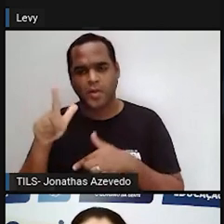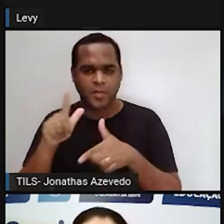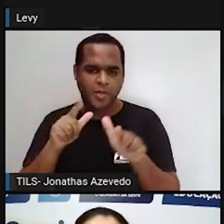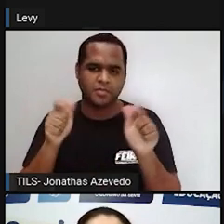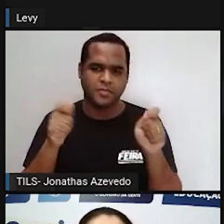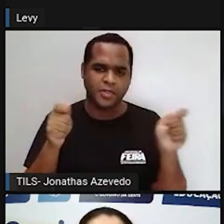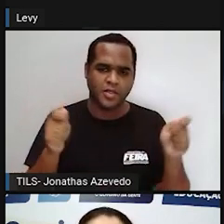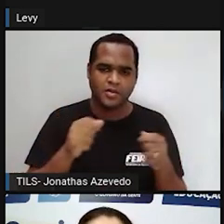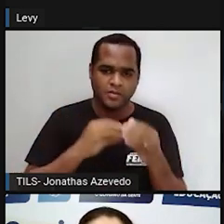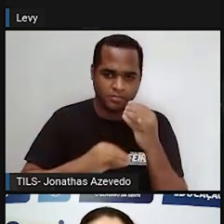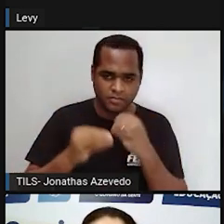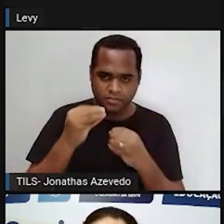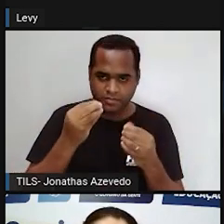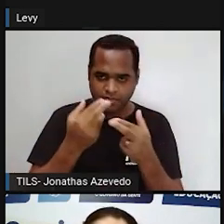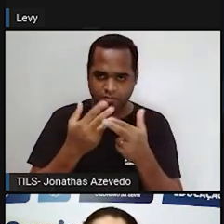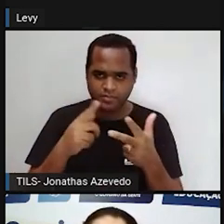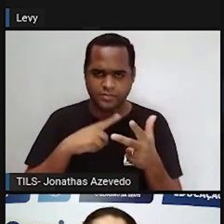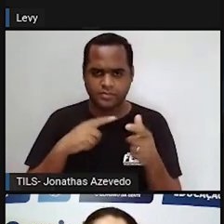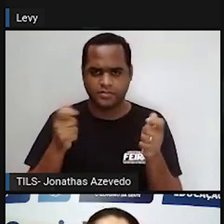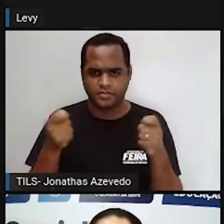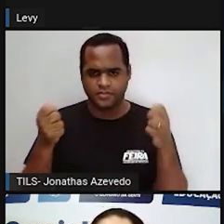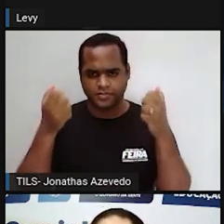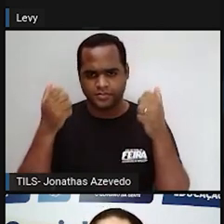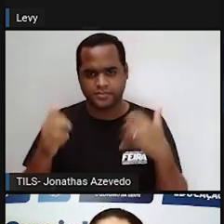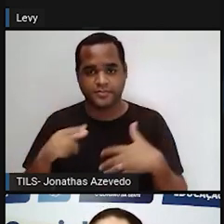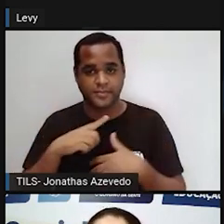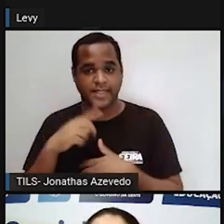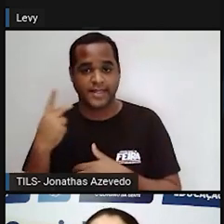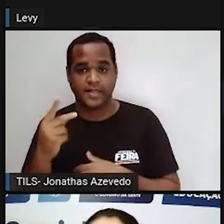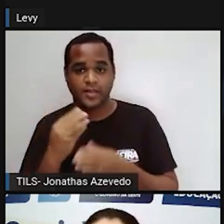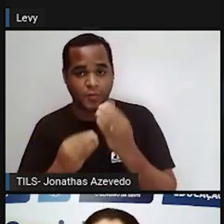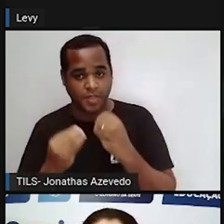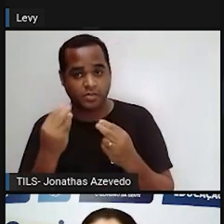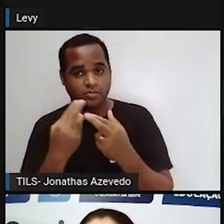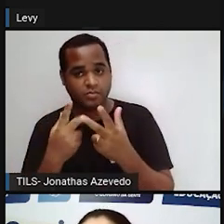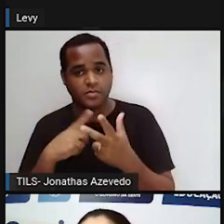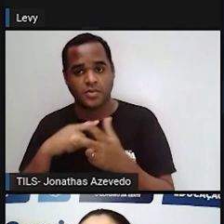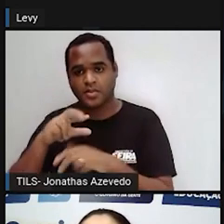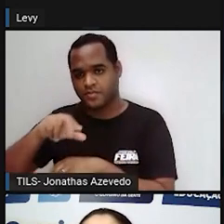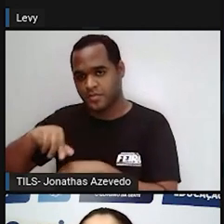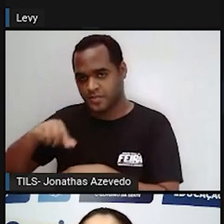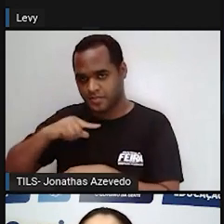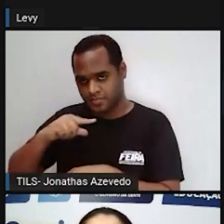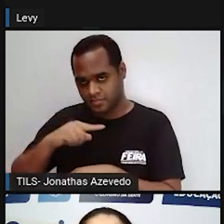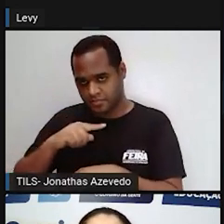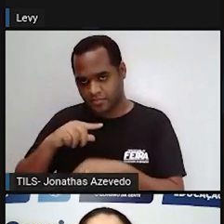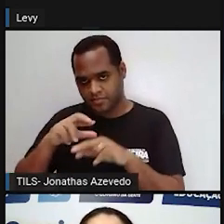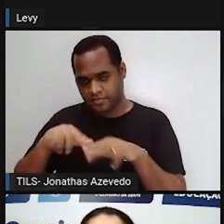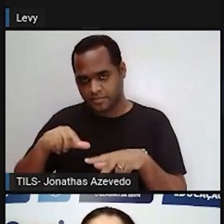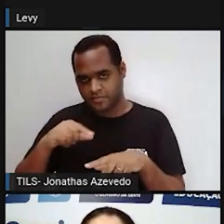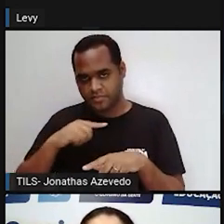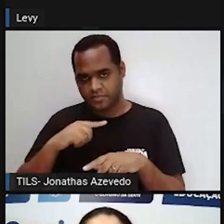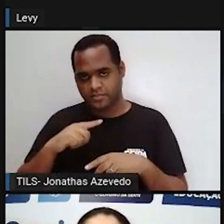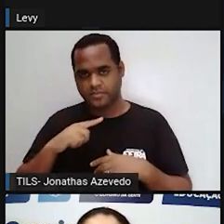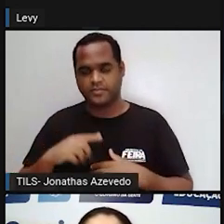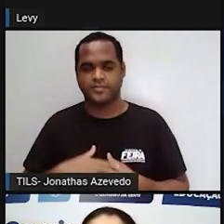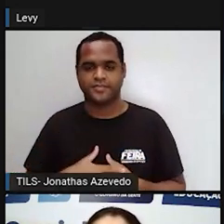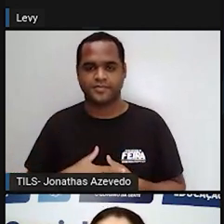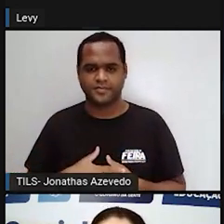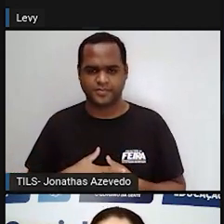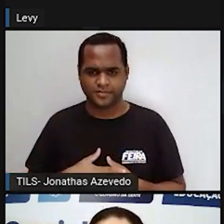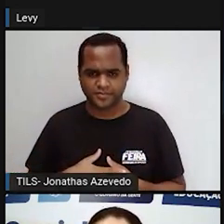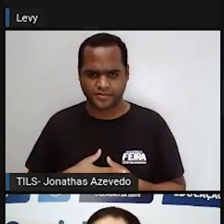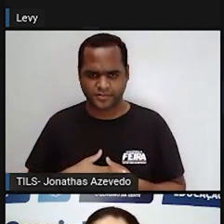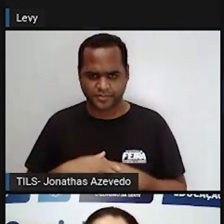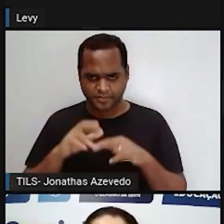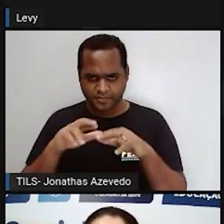animais, tem vários animais que são herbívoros, se alimentam do produtor, tem um consumidor primário que pode deixar de